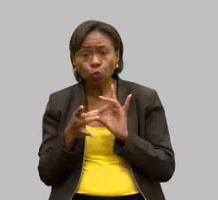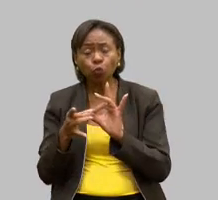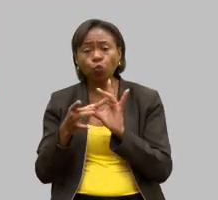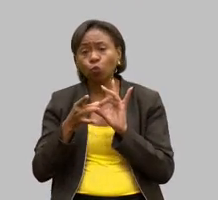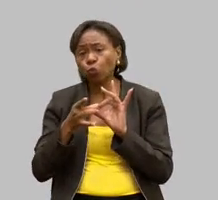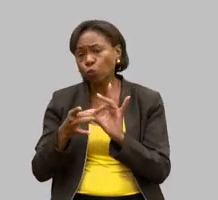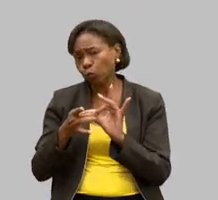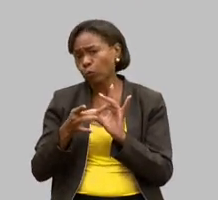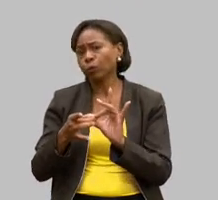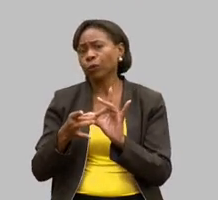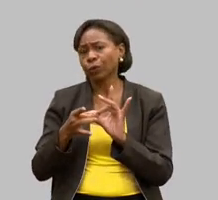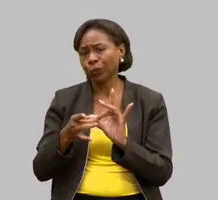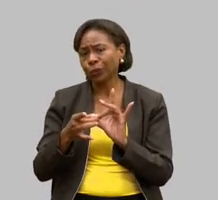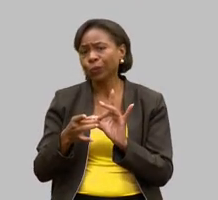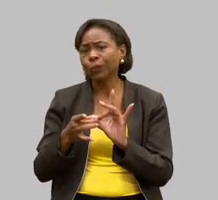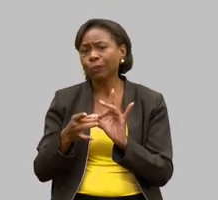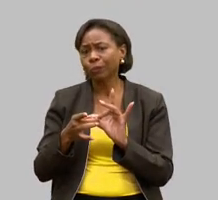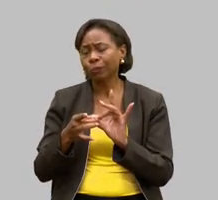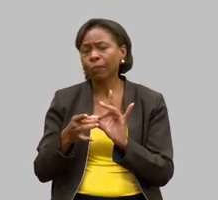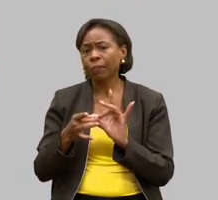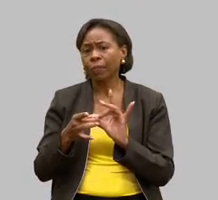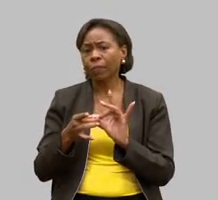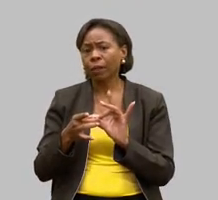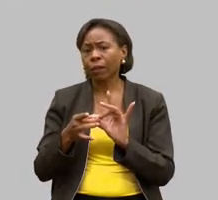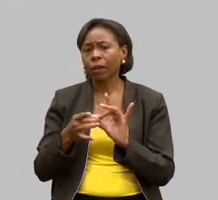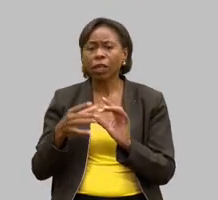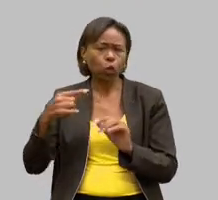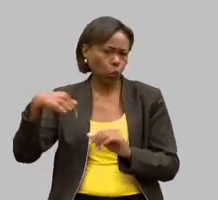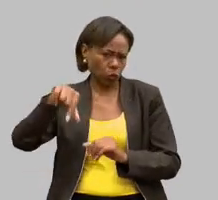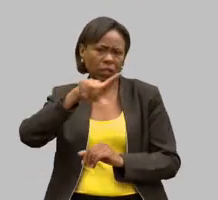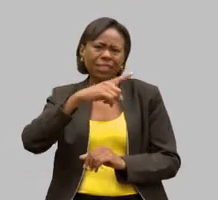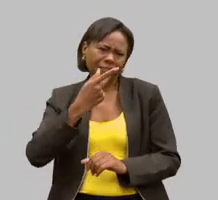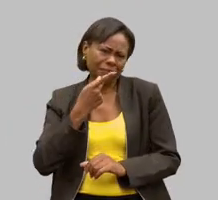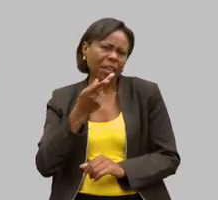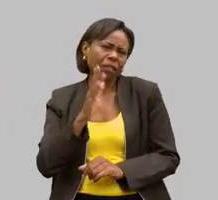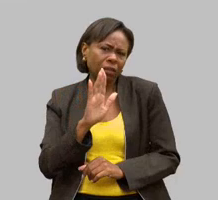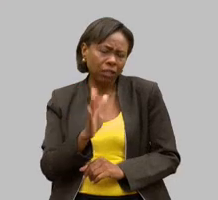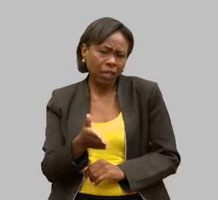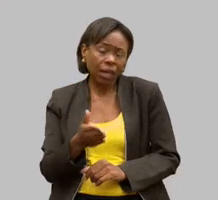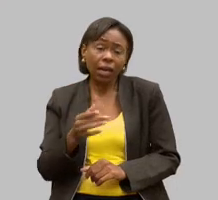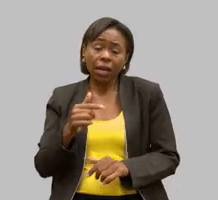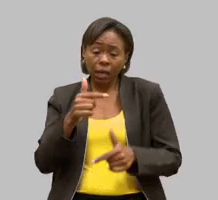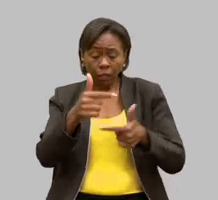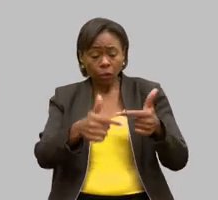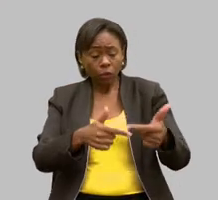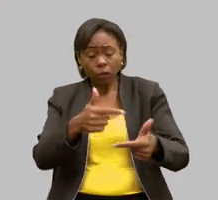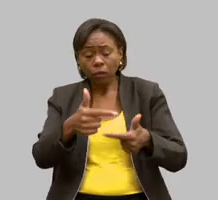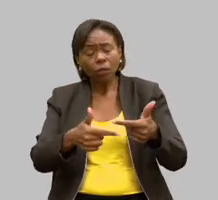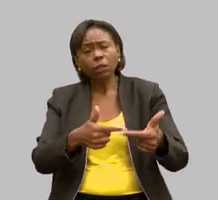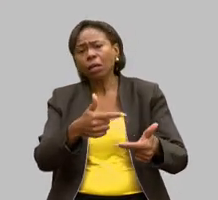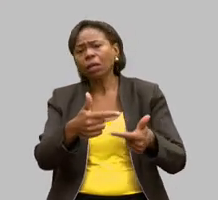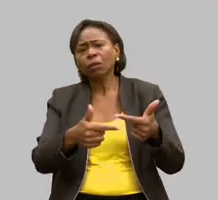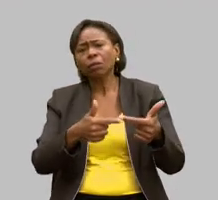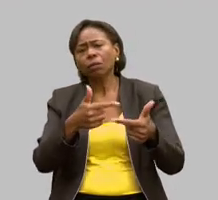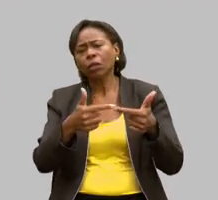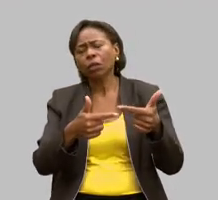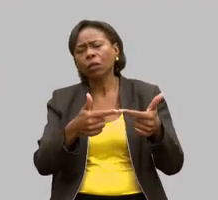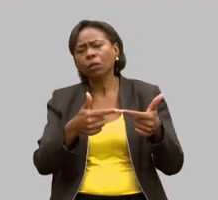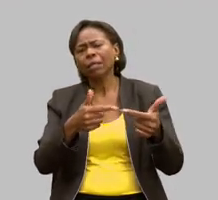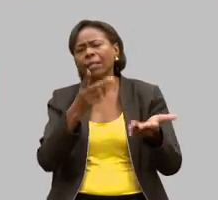como todos aqui bem colocaram que é um trabalho que sempre